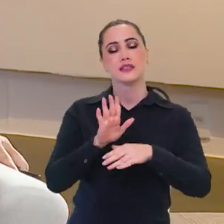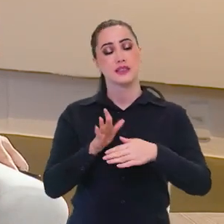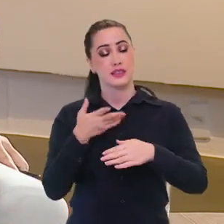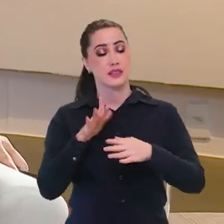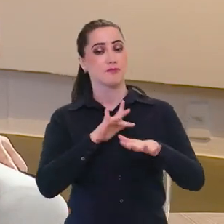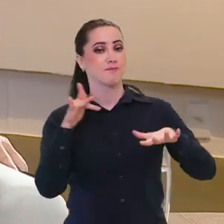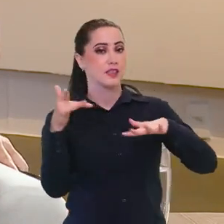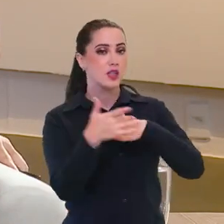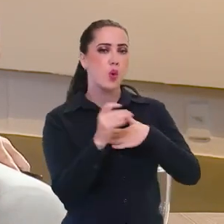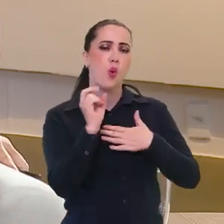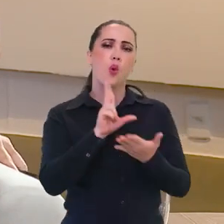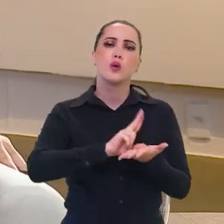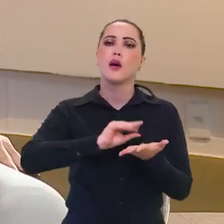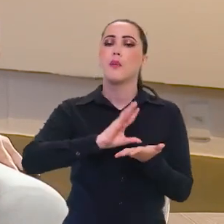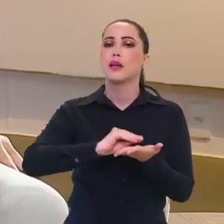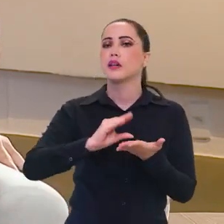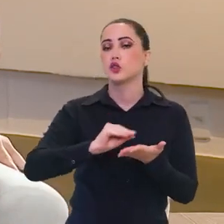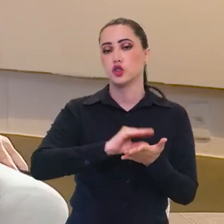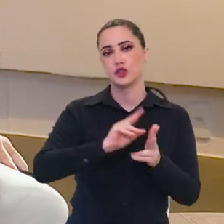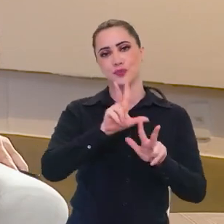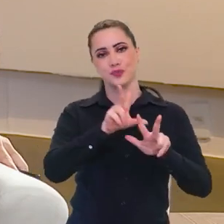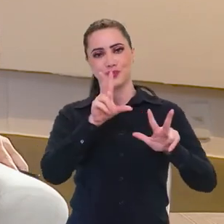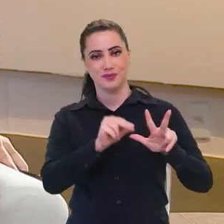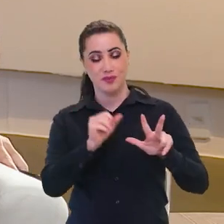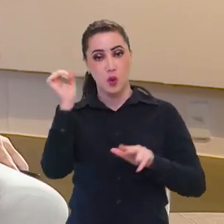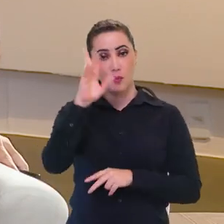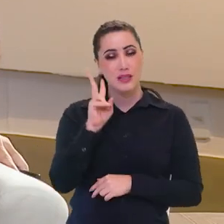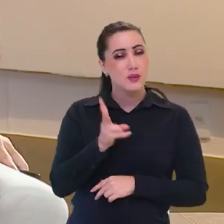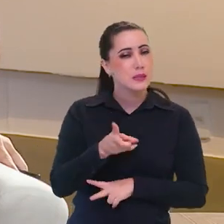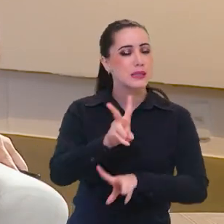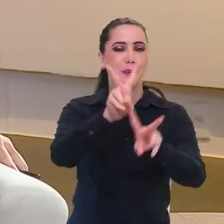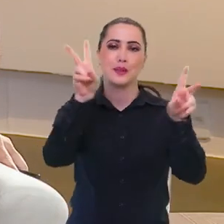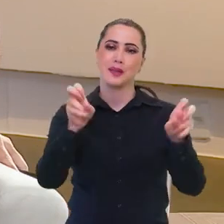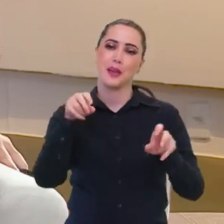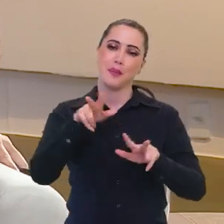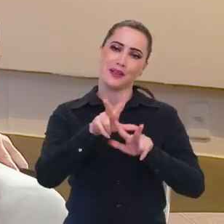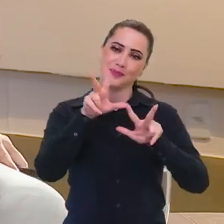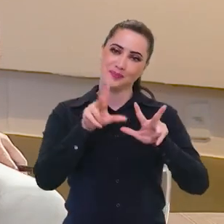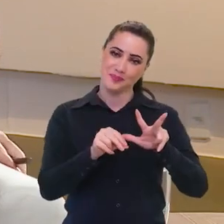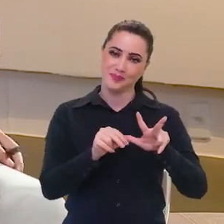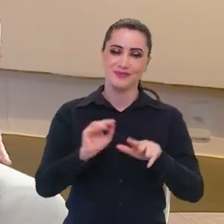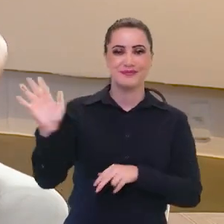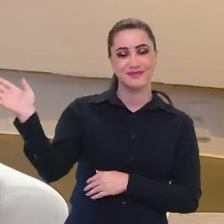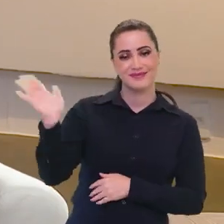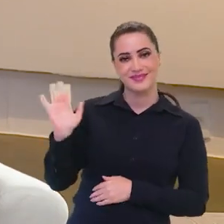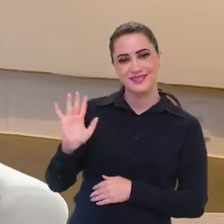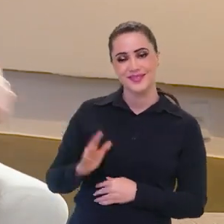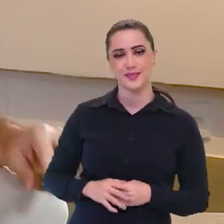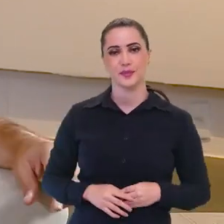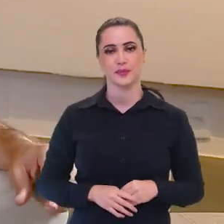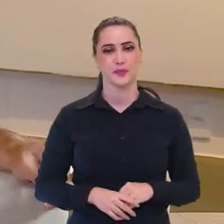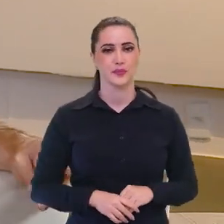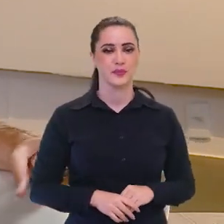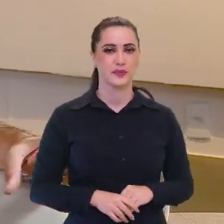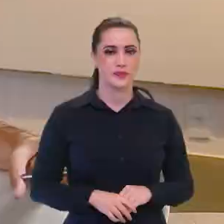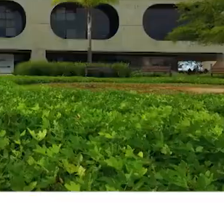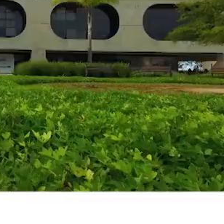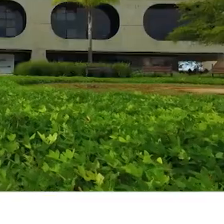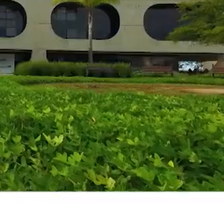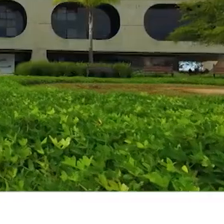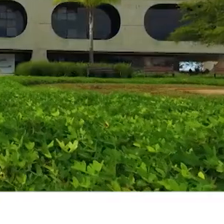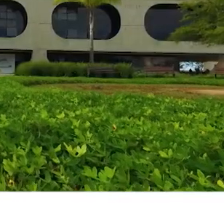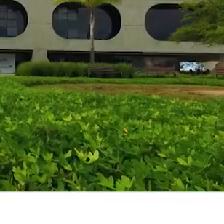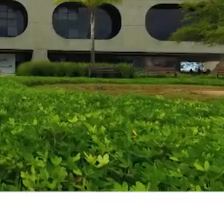é só seguir as nossas redes sociais ou baixar o TV Brasil Play. E o Brasil continua em pauta aqui na TV Brasil. Até o próximo programa.